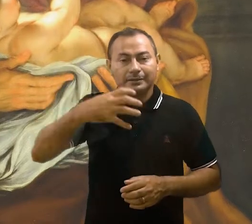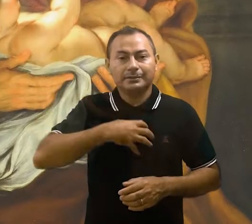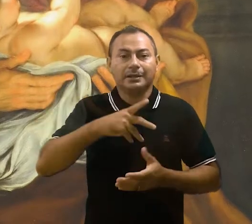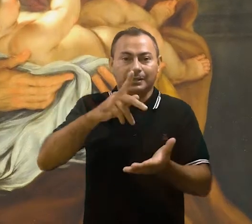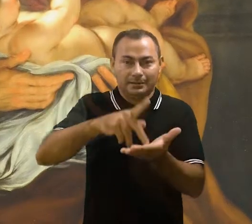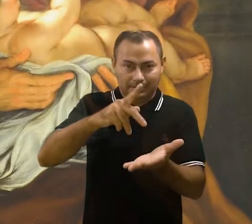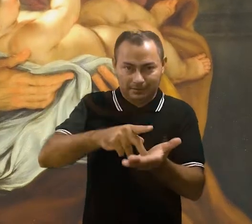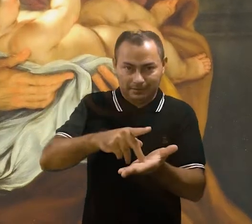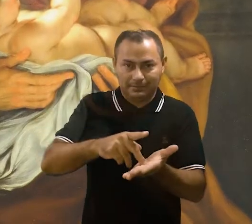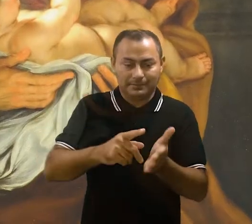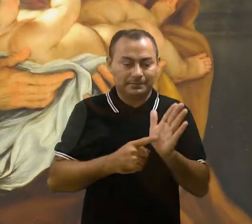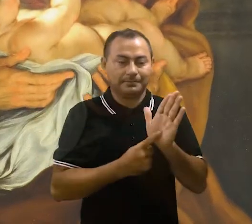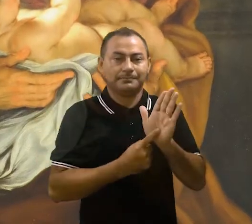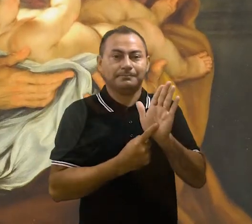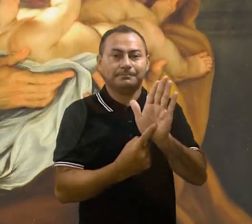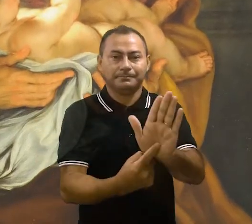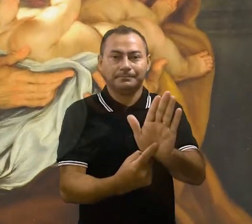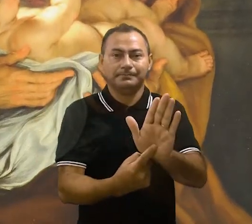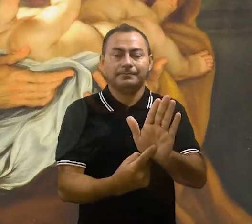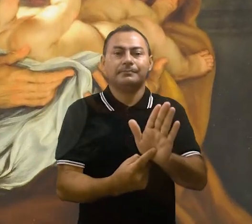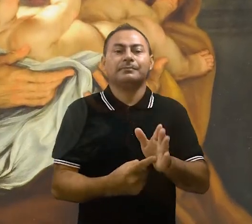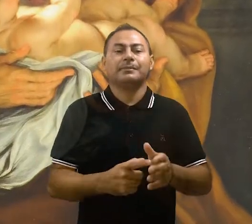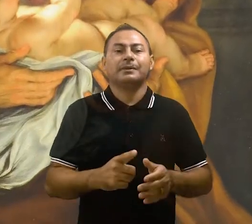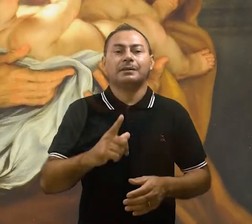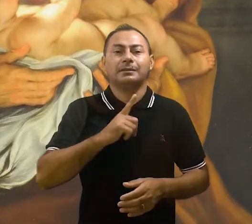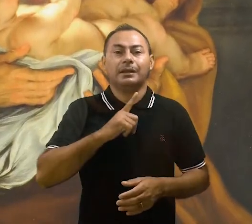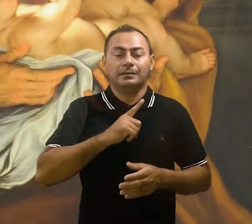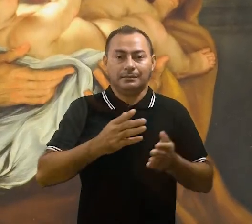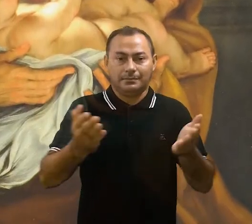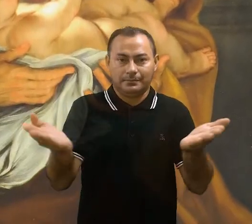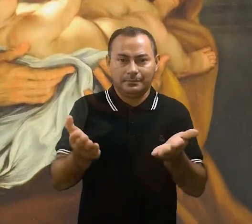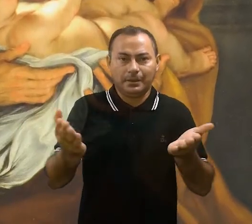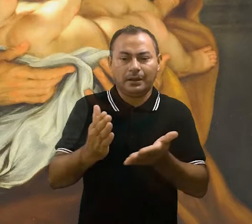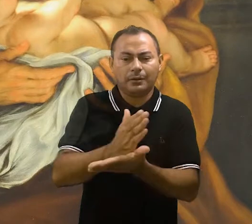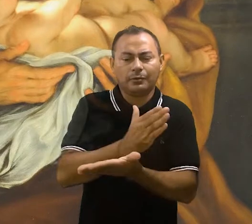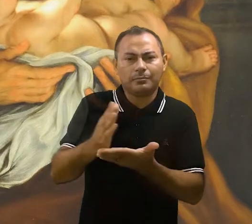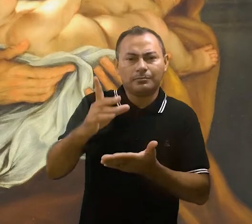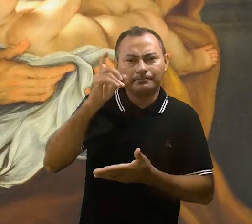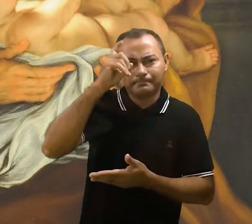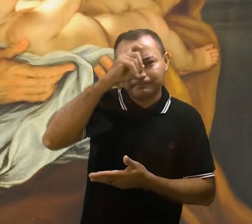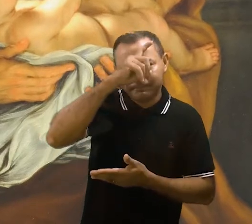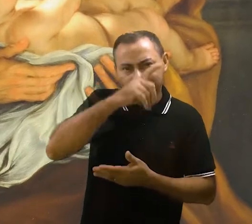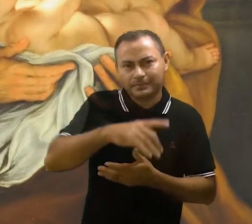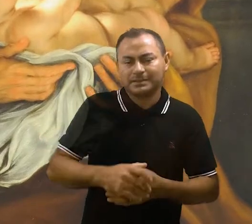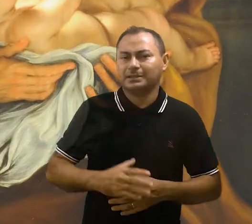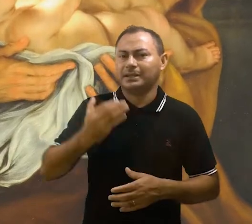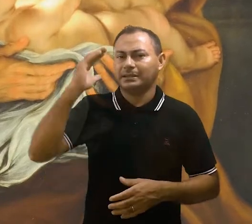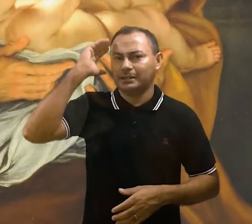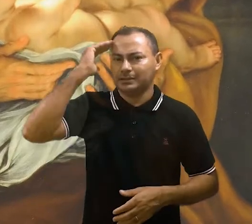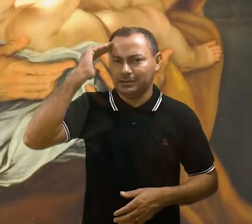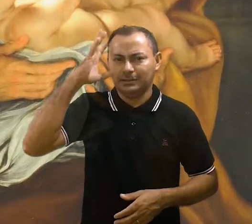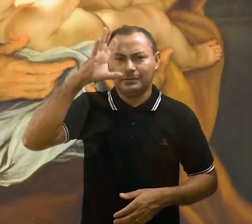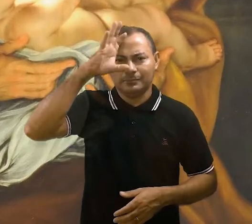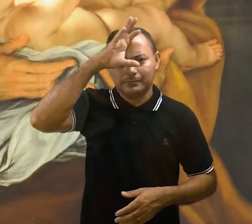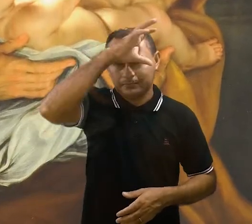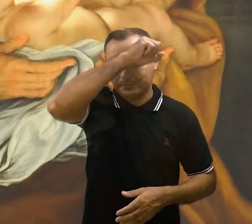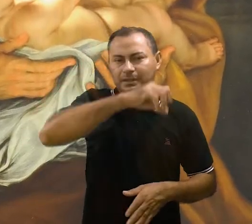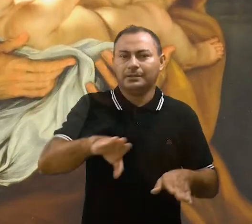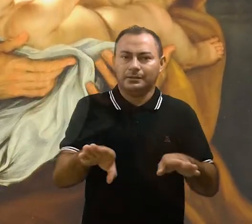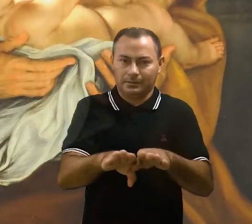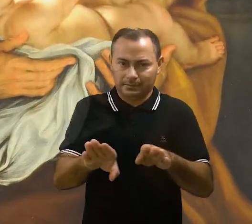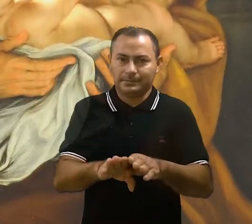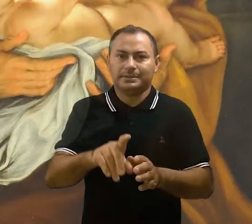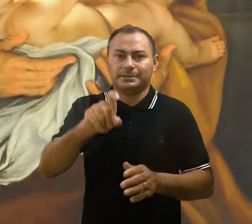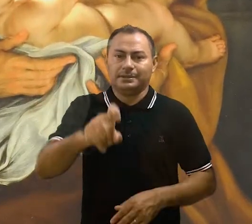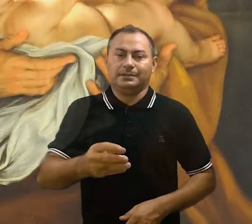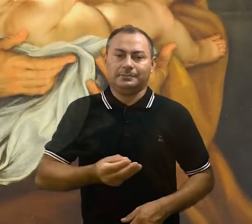comporta, a realidade que isso apresenta, tem na atualidade algumas dificuldades de ser compreendida e, sobretudo,